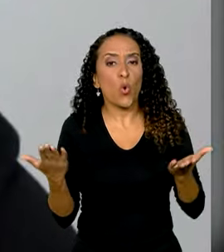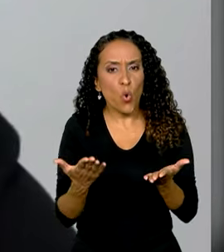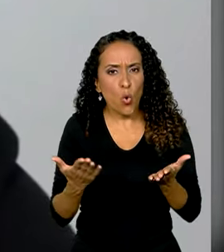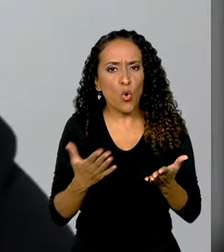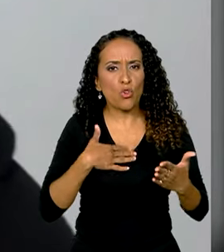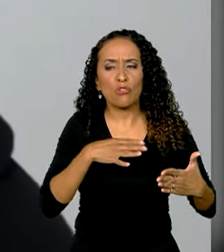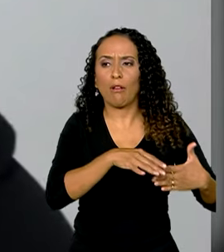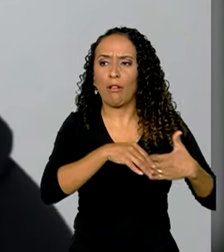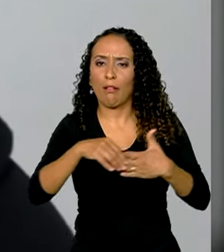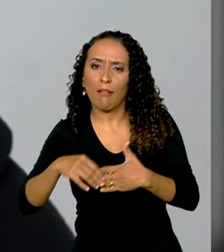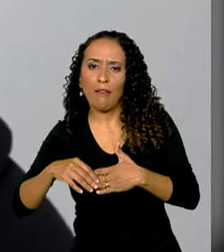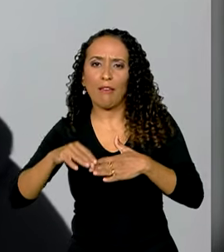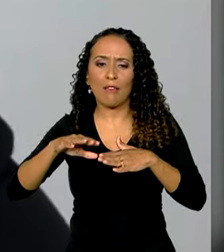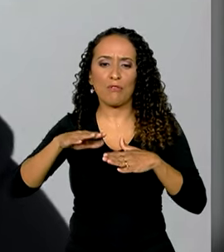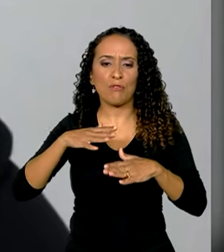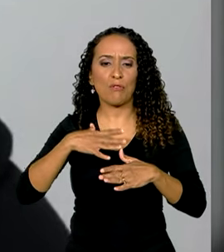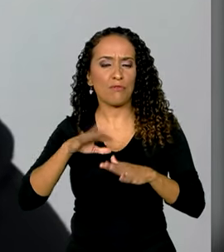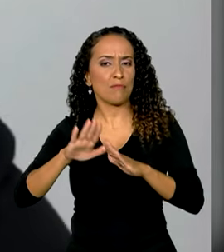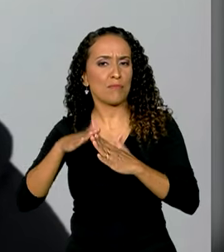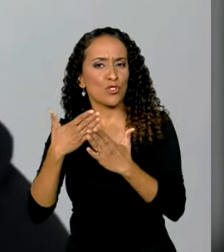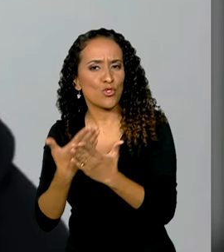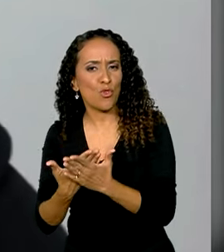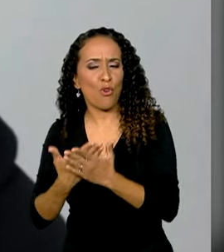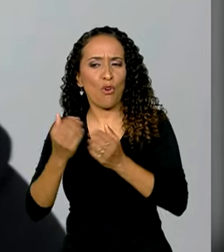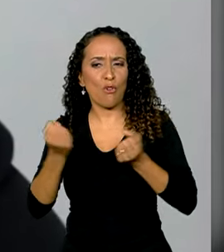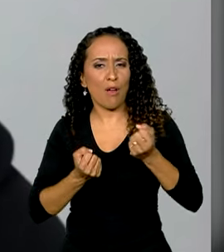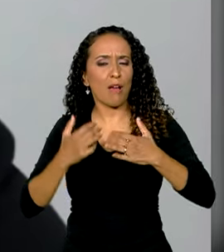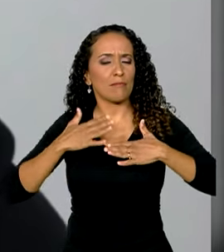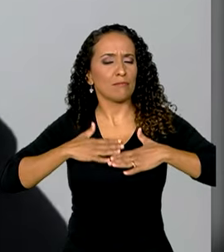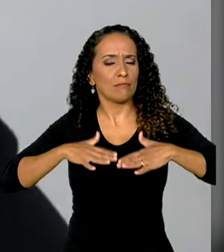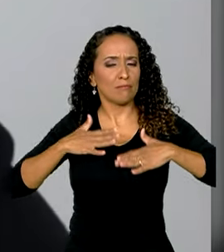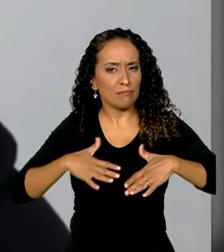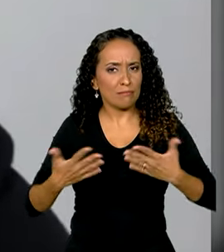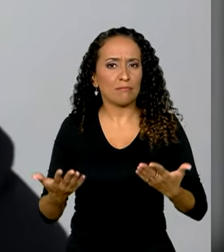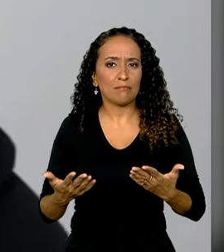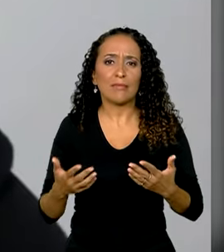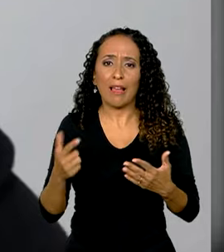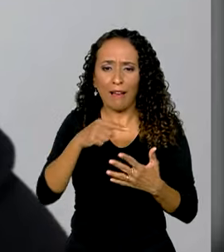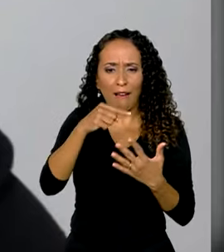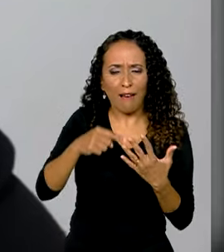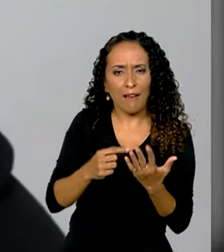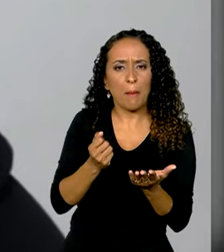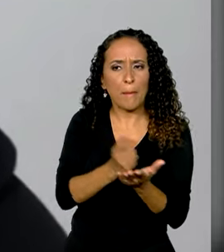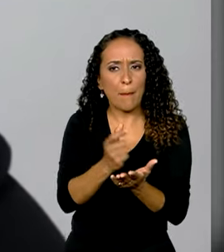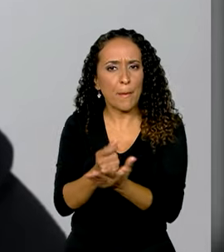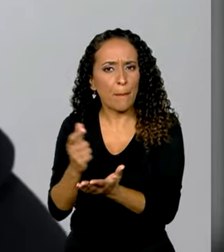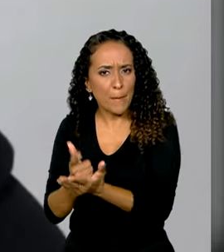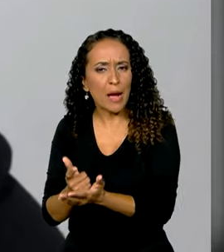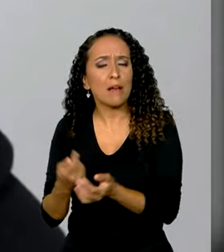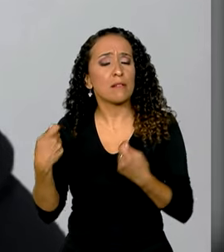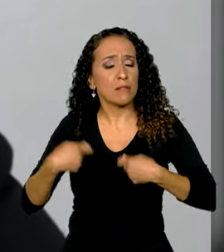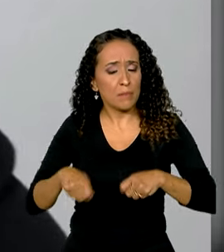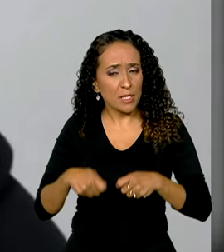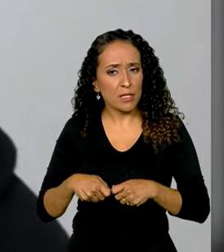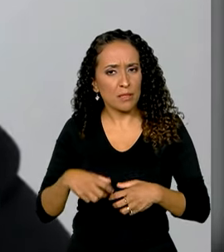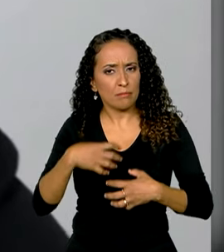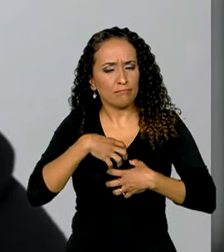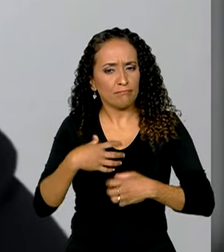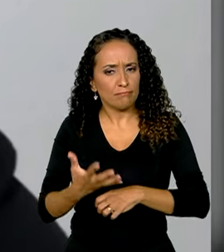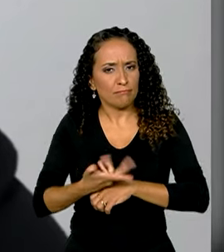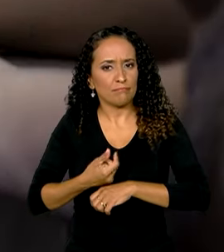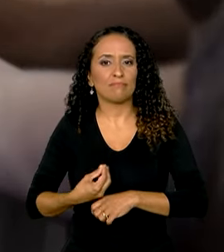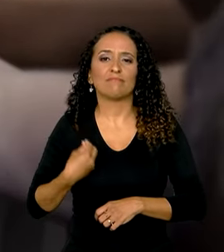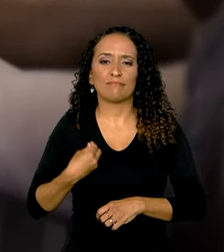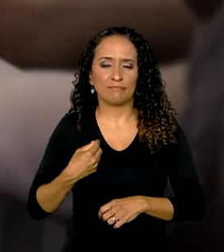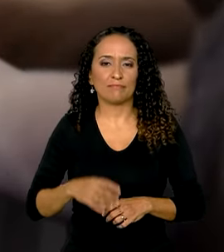eu levo ele para a escola, num carro mais confortável, essas aquisições que a gente precisa para ter uma qualidade de